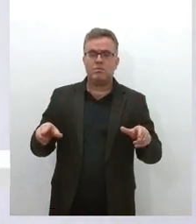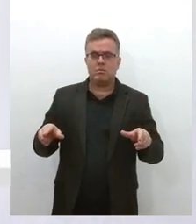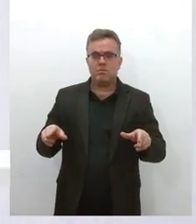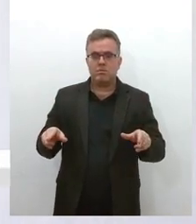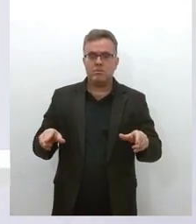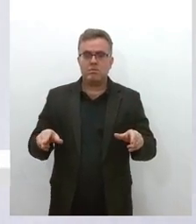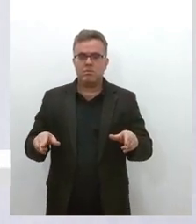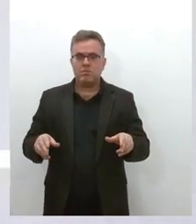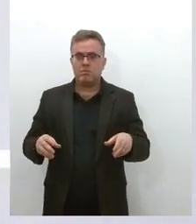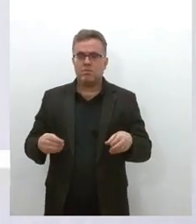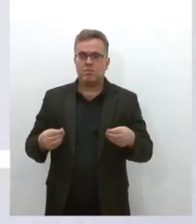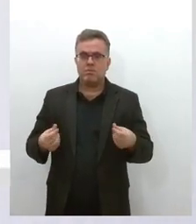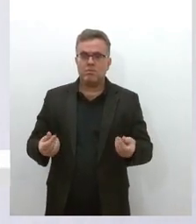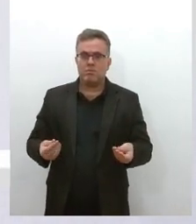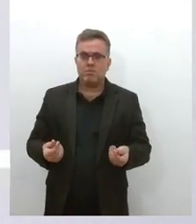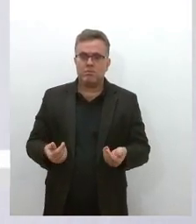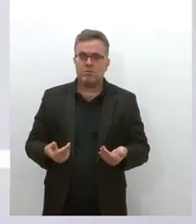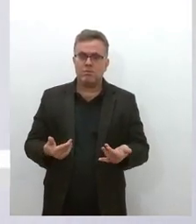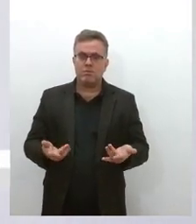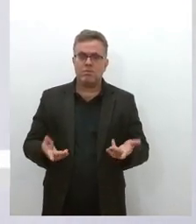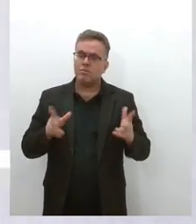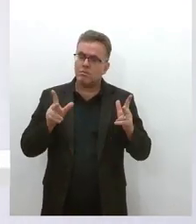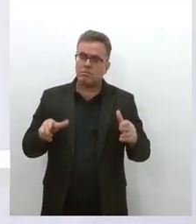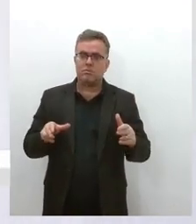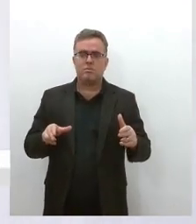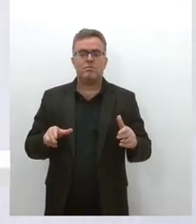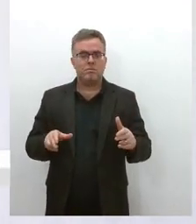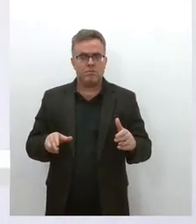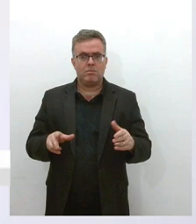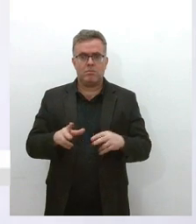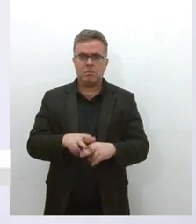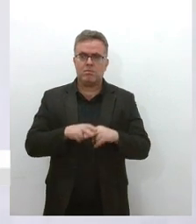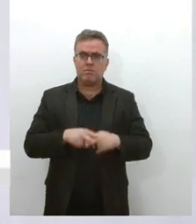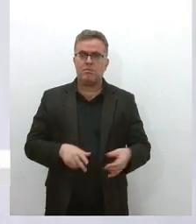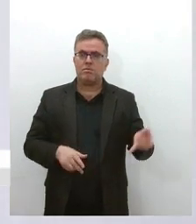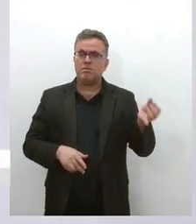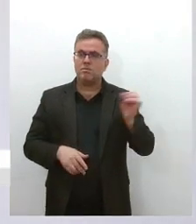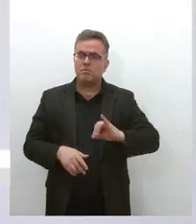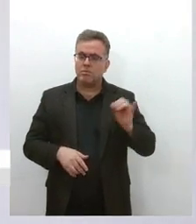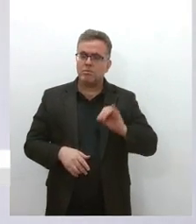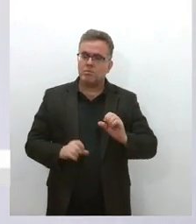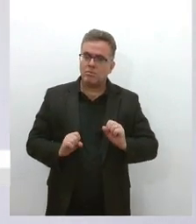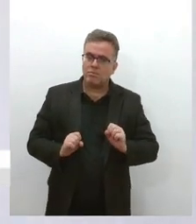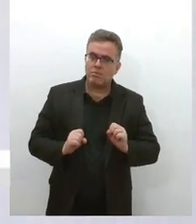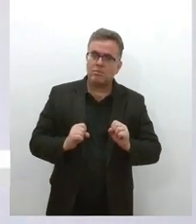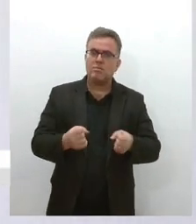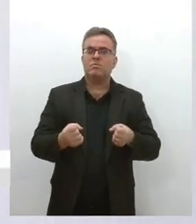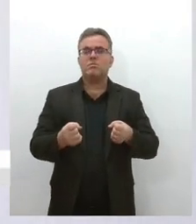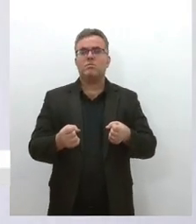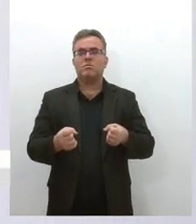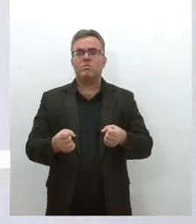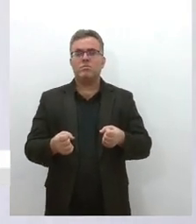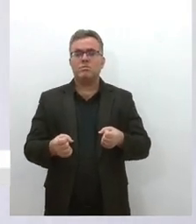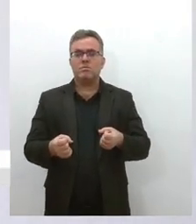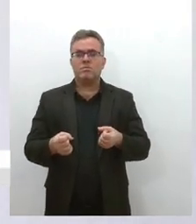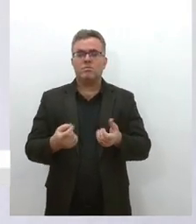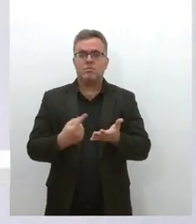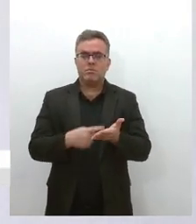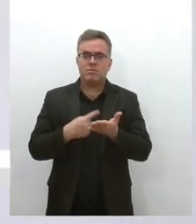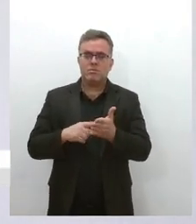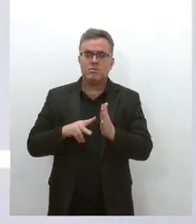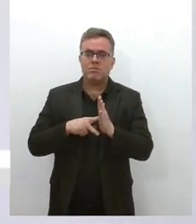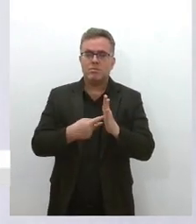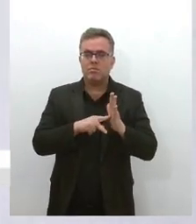similar, né, e daí a importância e reforça dessas coalizões sindicais para estar